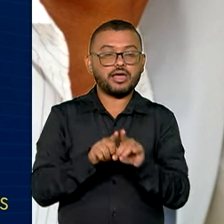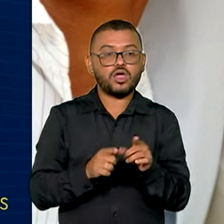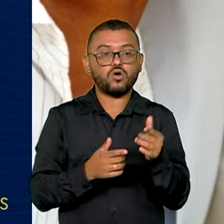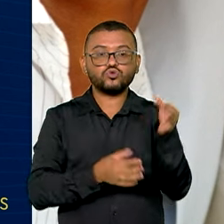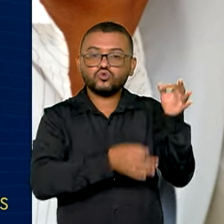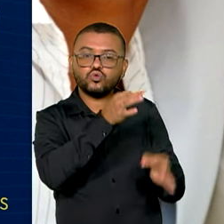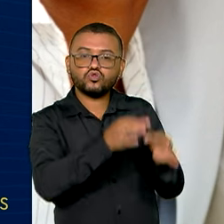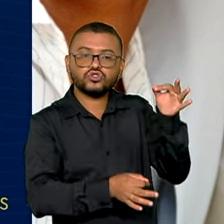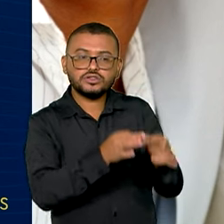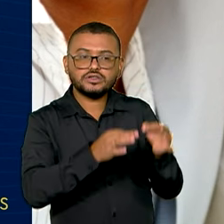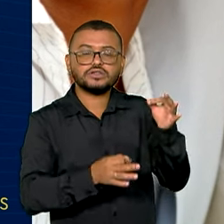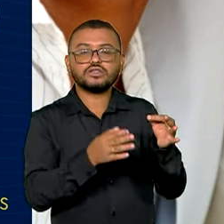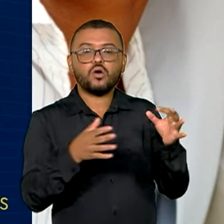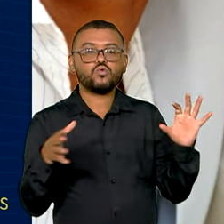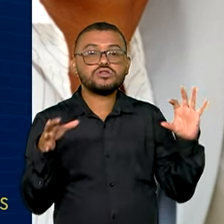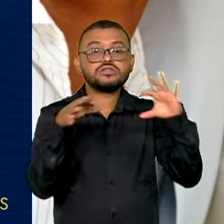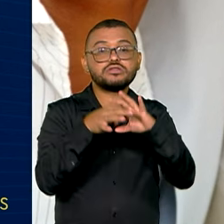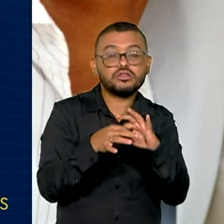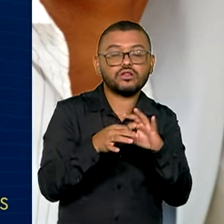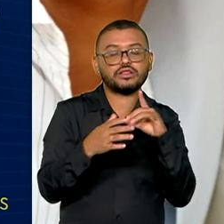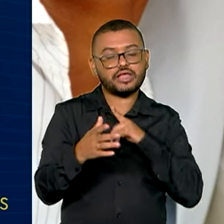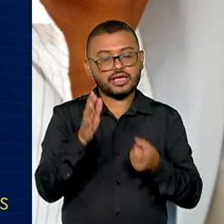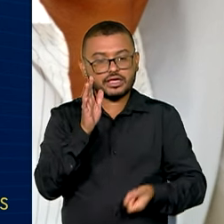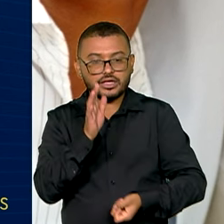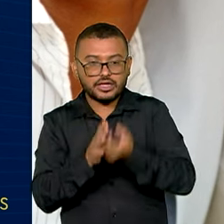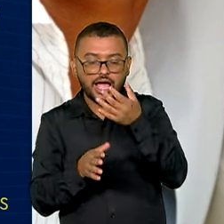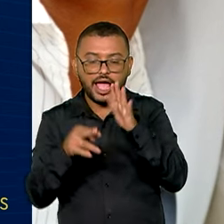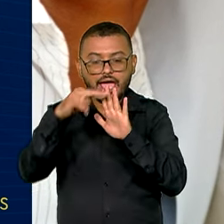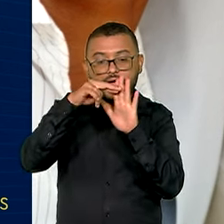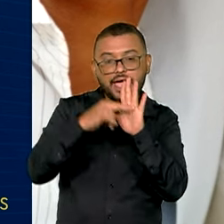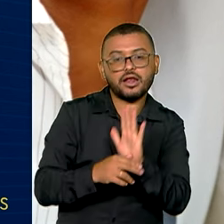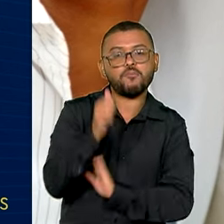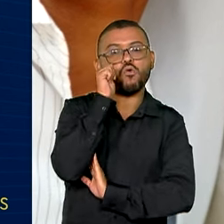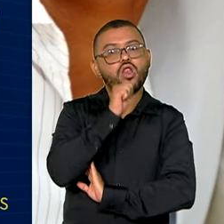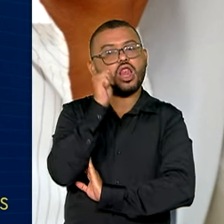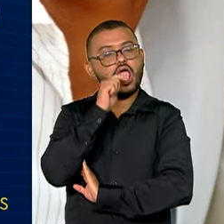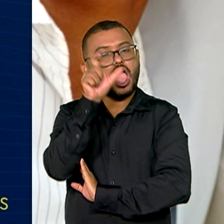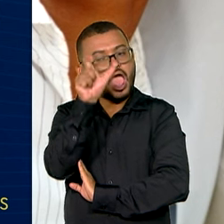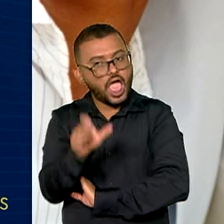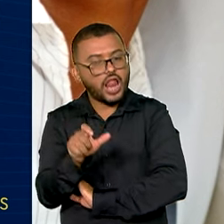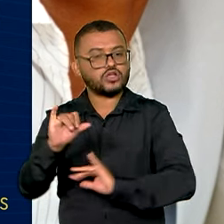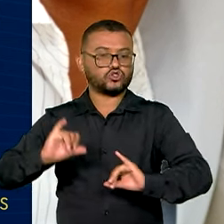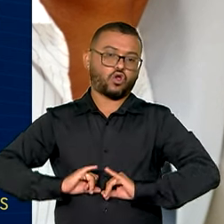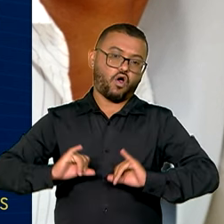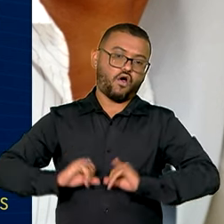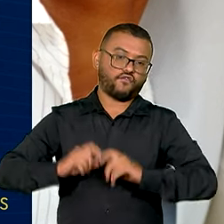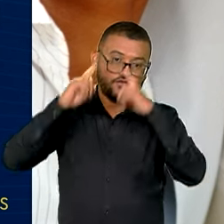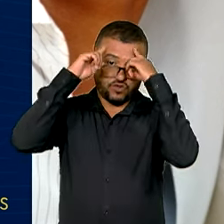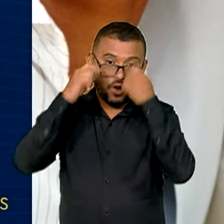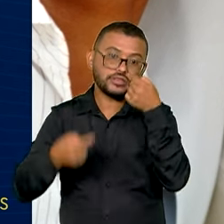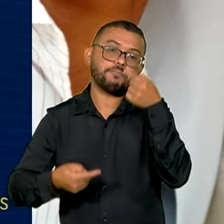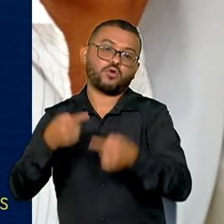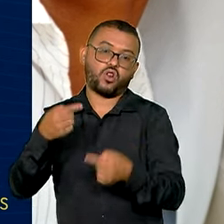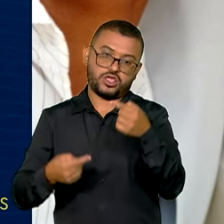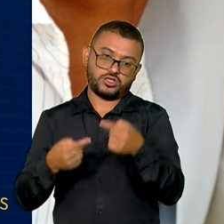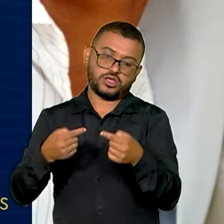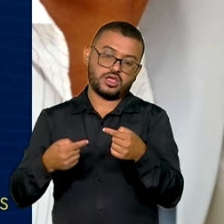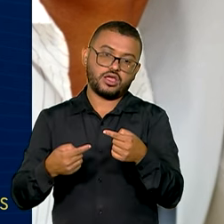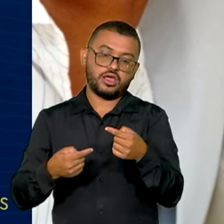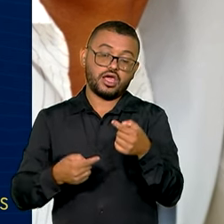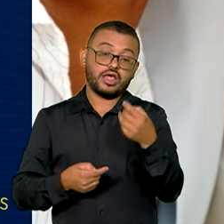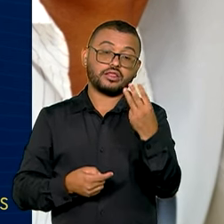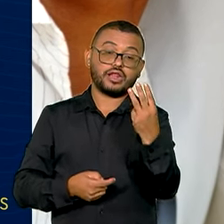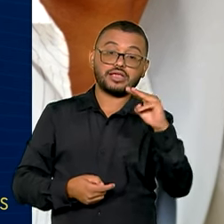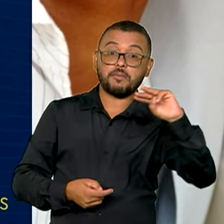Justiça para iniciar protocolo de atendimento para mulheres que sofrem violência política. 3